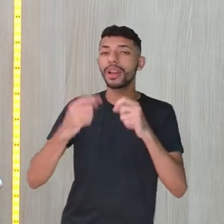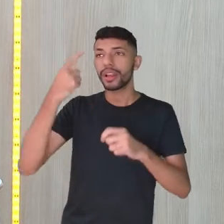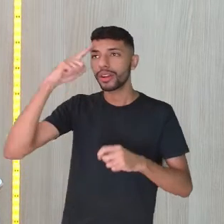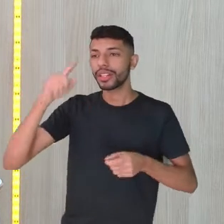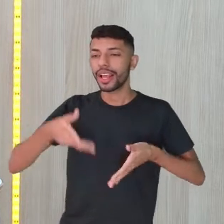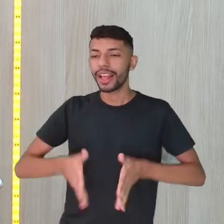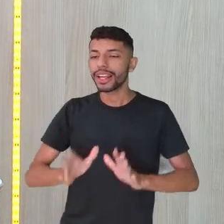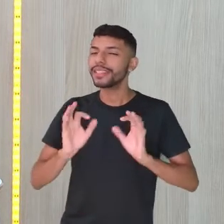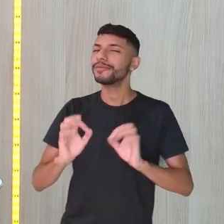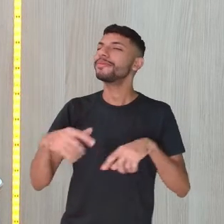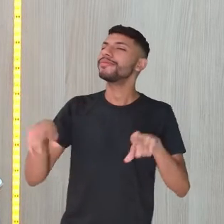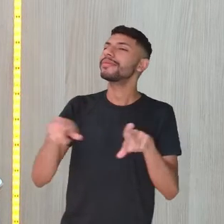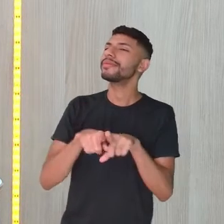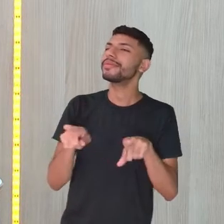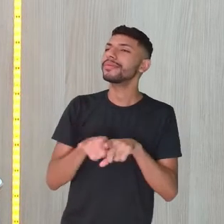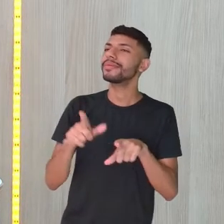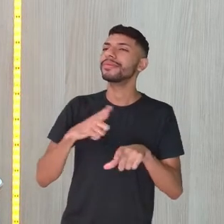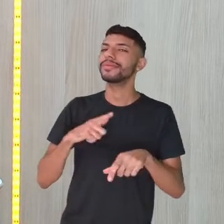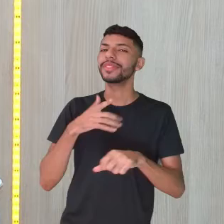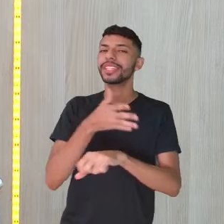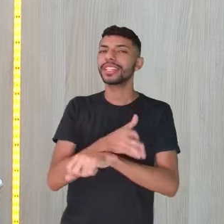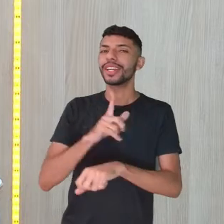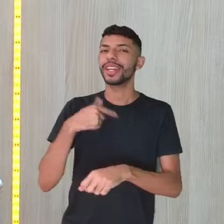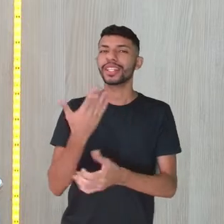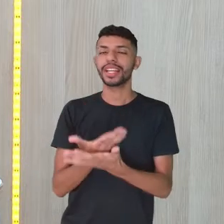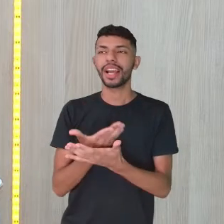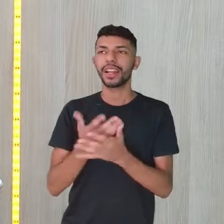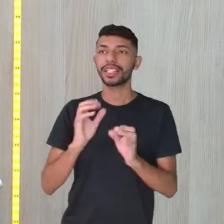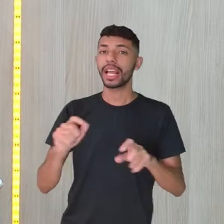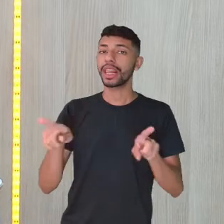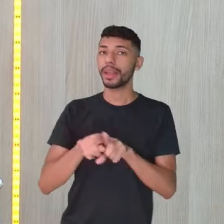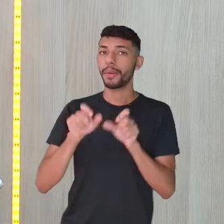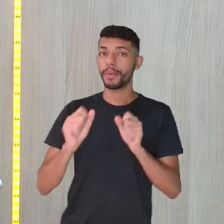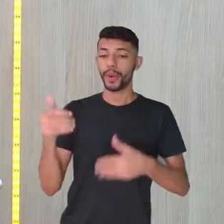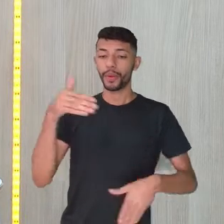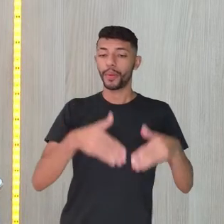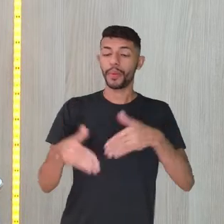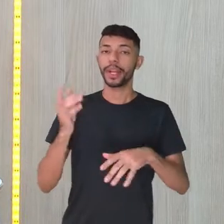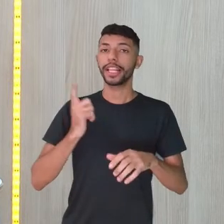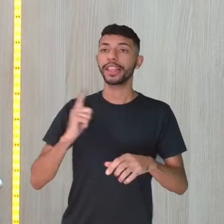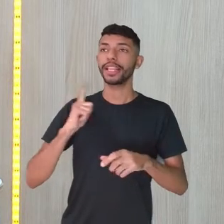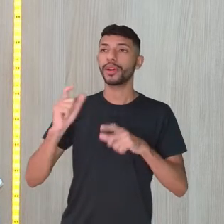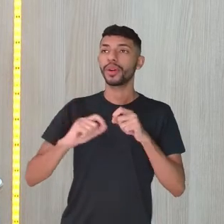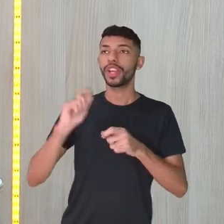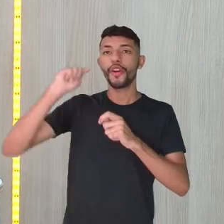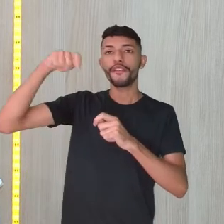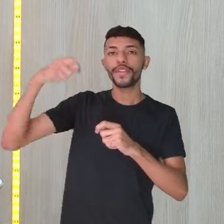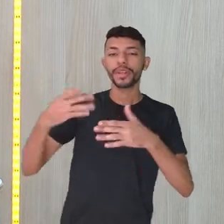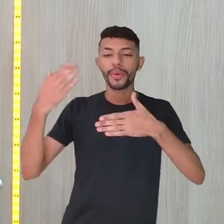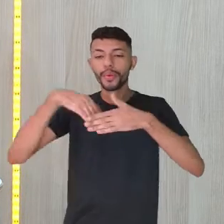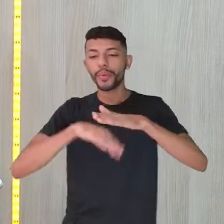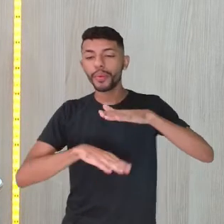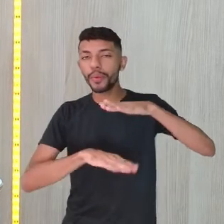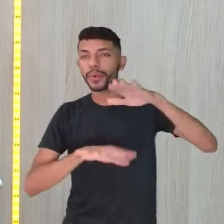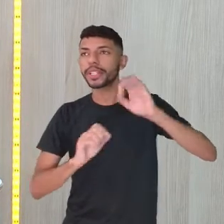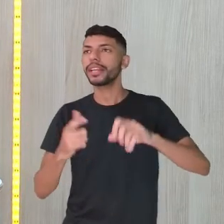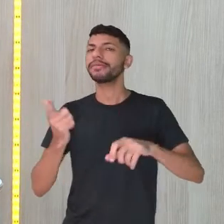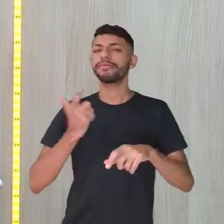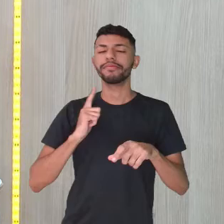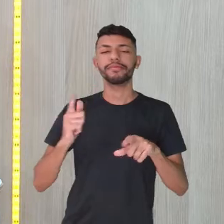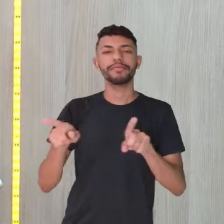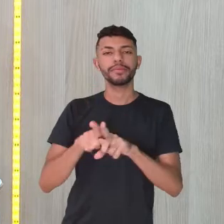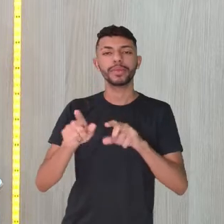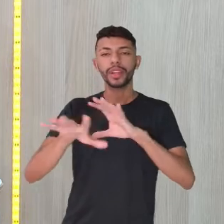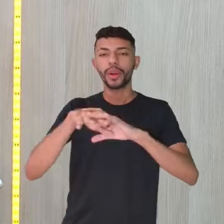aulas ao vivo e poder interagir. Também tem o repositório de vídeos, tem o canal no YouTube que você pesquisa, o